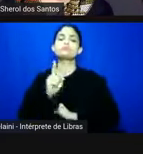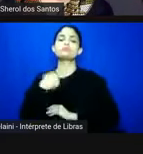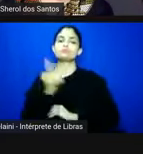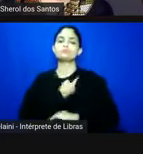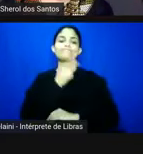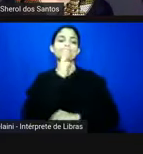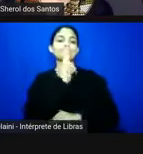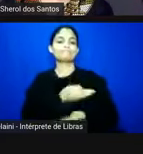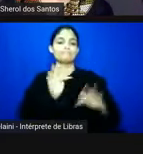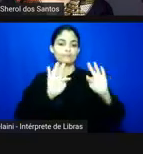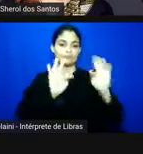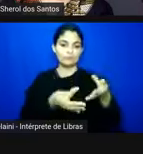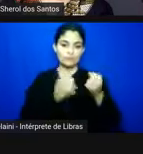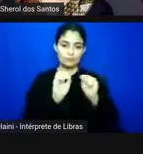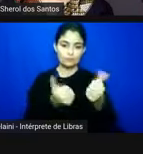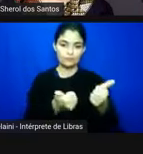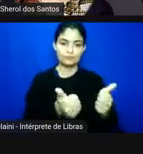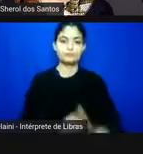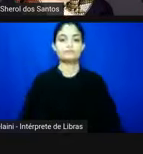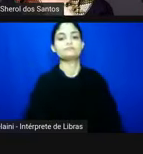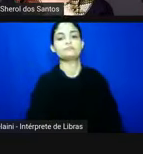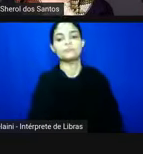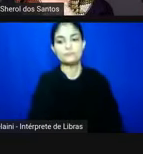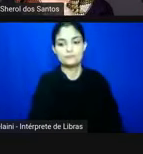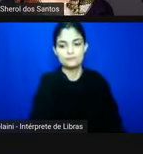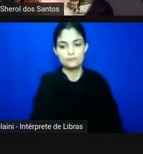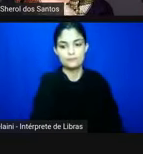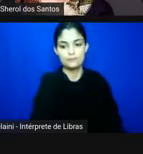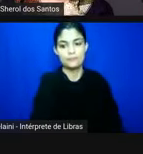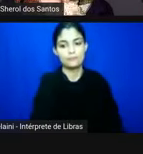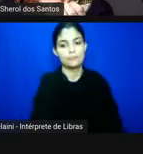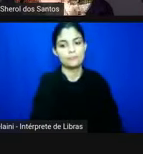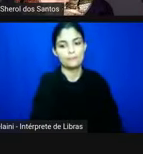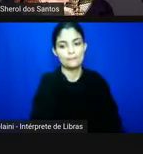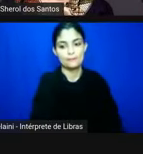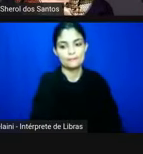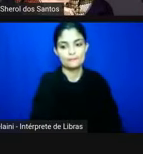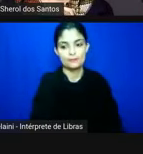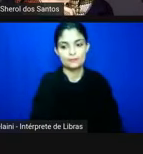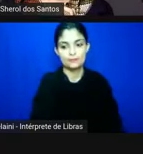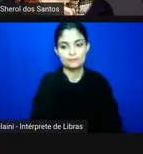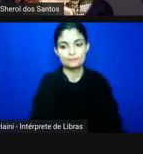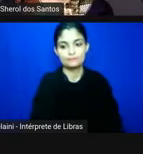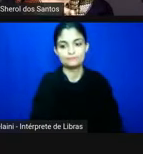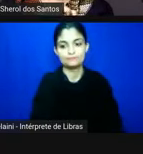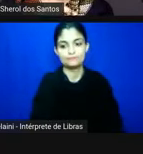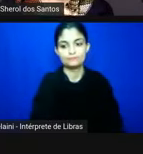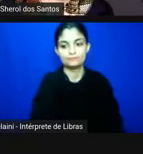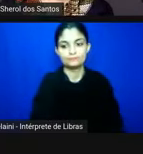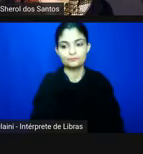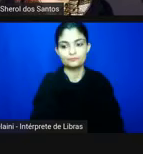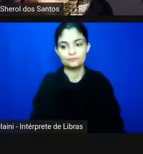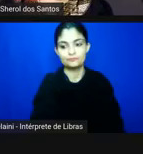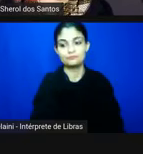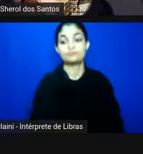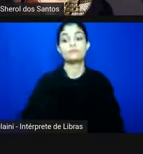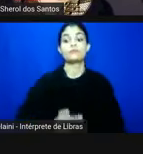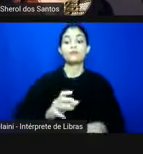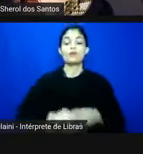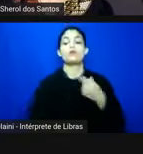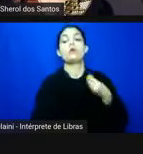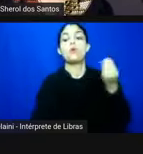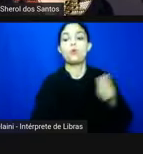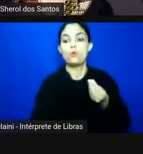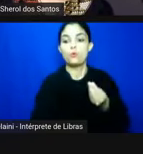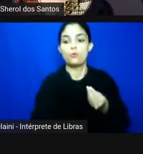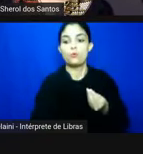final. Como eu comentei, esse livro está sendo lançado agora na Feira do Livro de Santa Maria, mas ele já foi